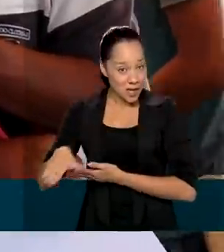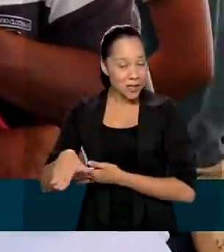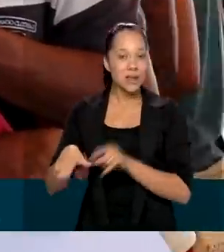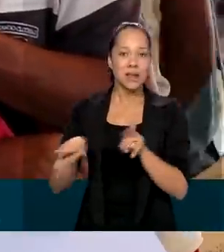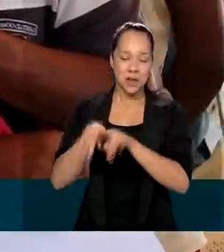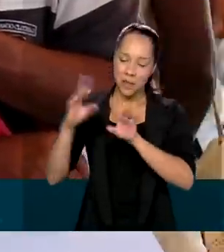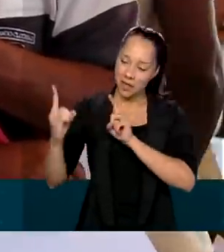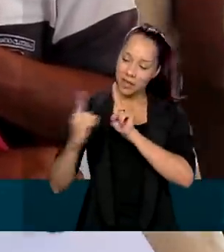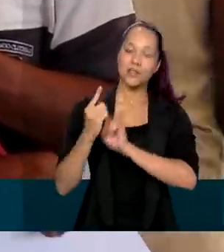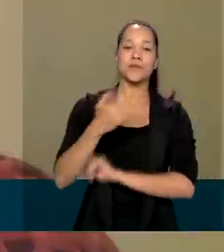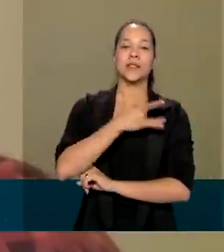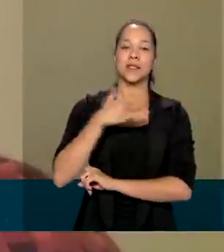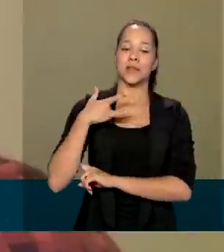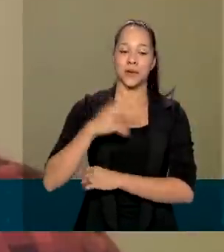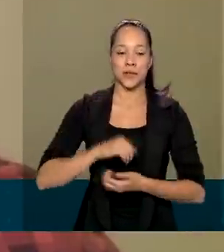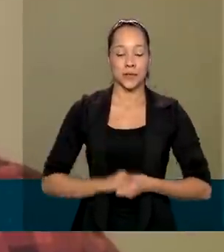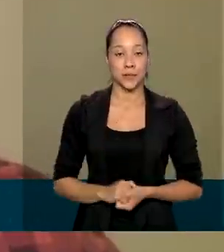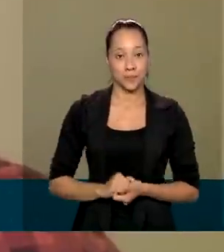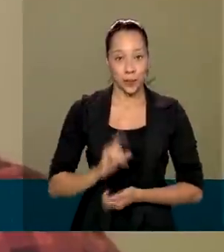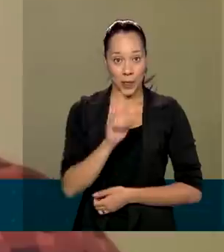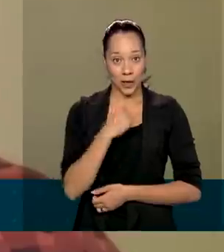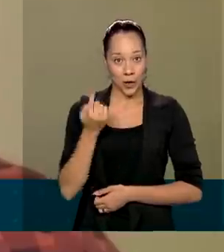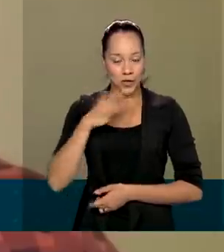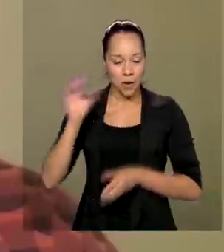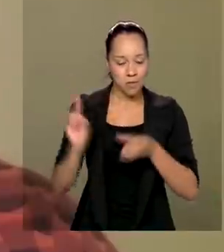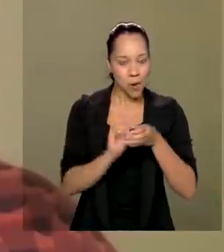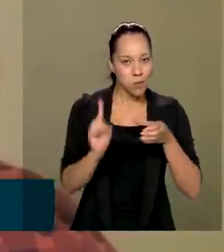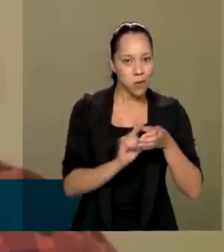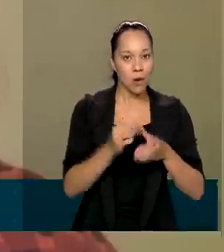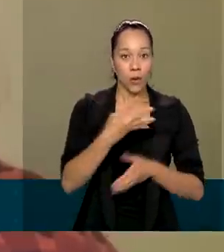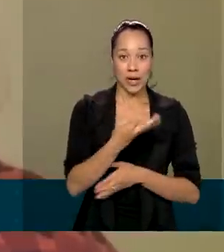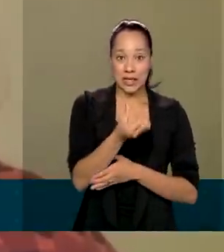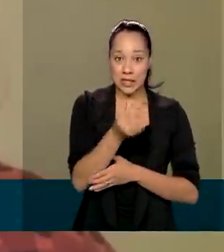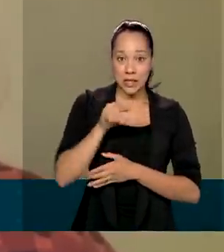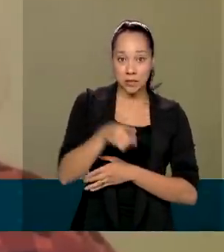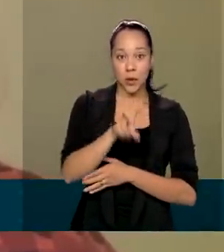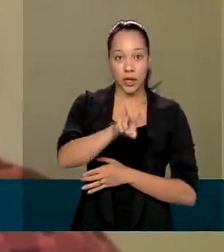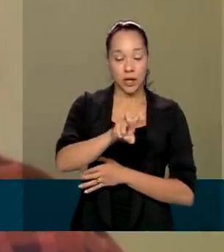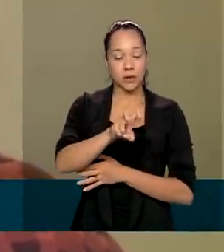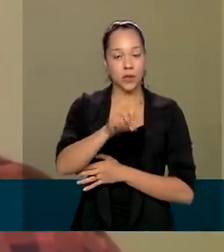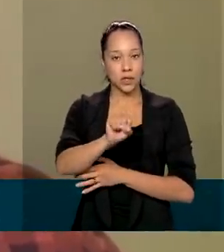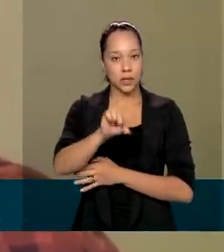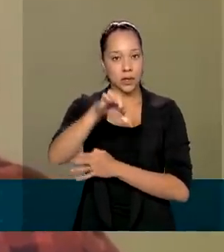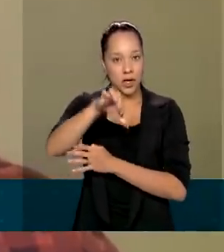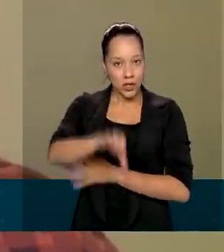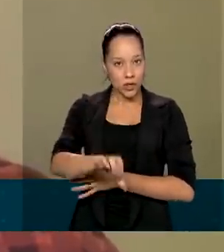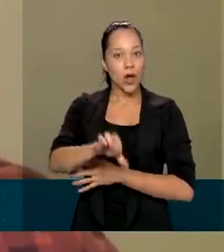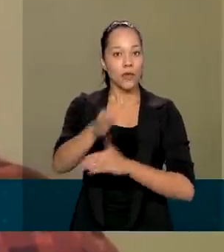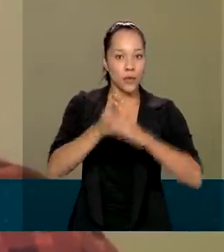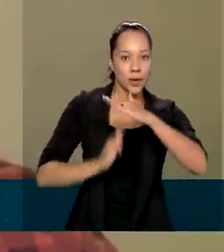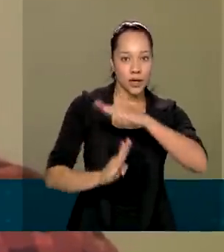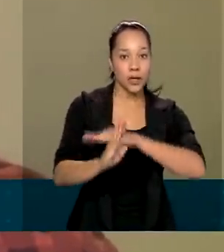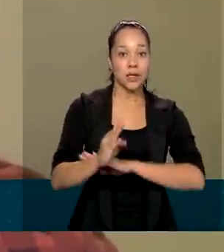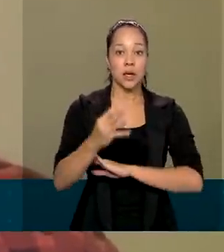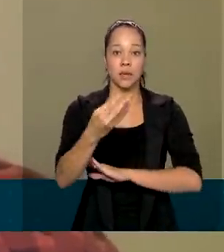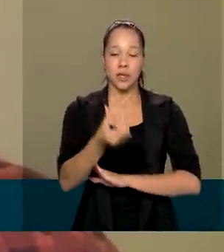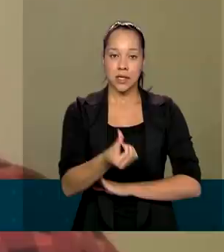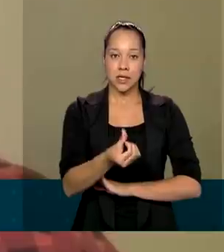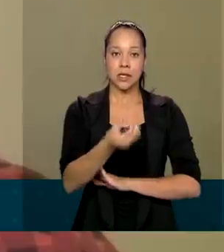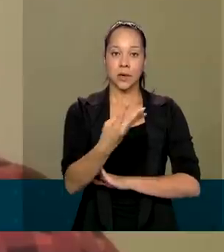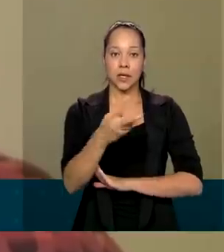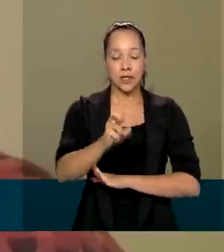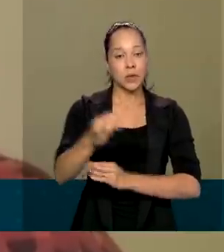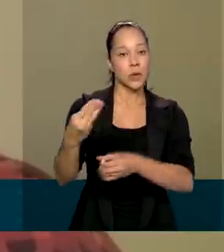atendimento à saúde. Nós já interiorizamos 46.589 imigrantes para 645 municípios